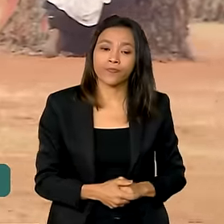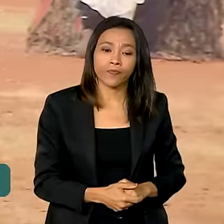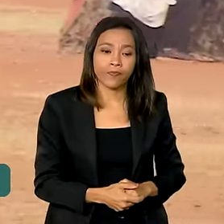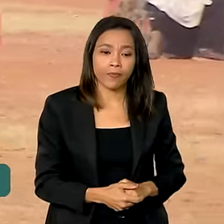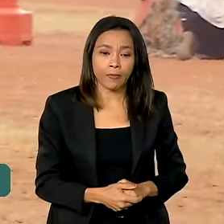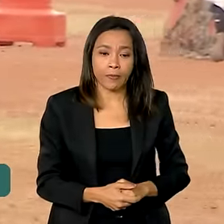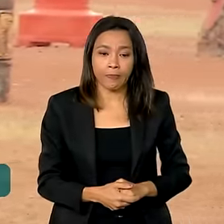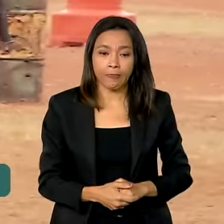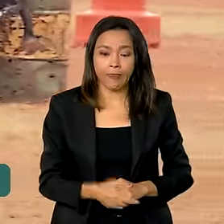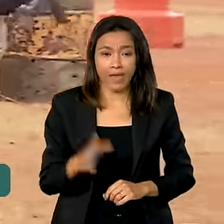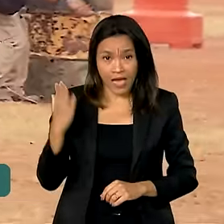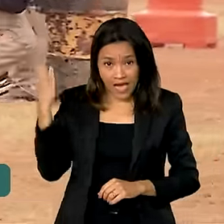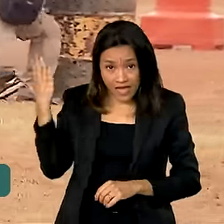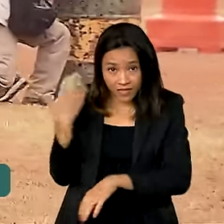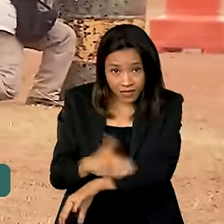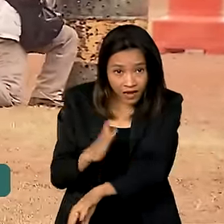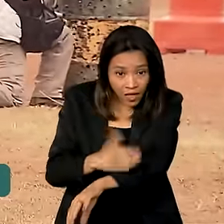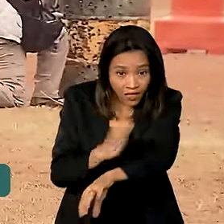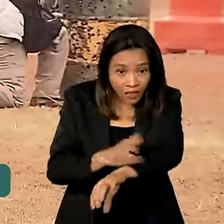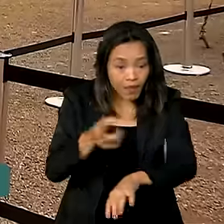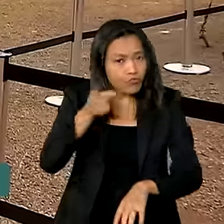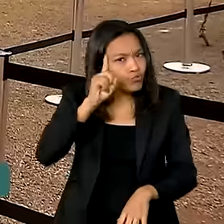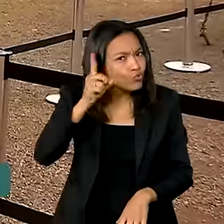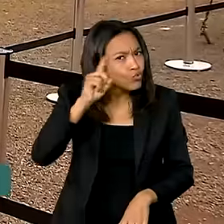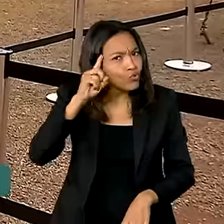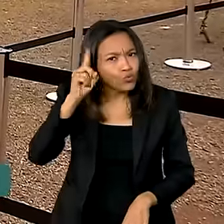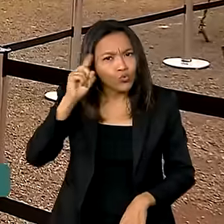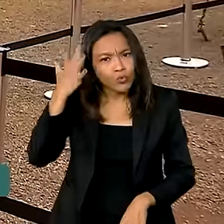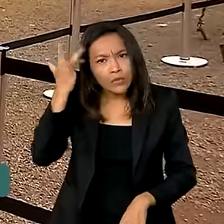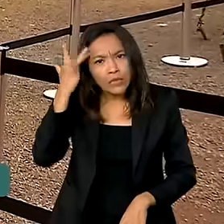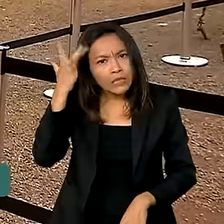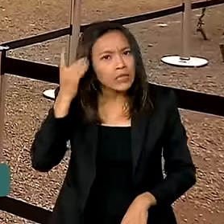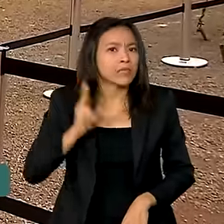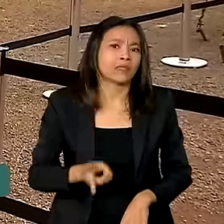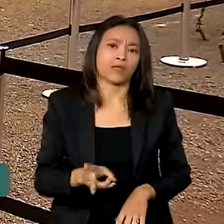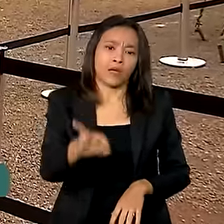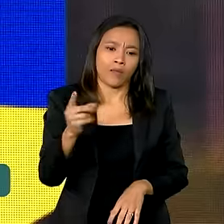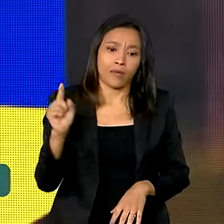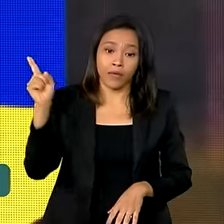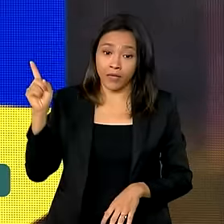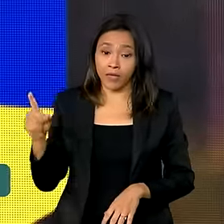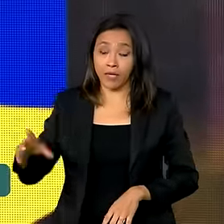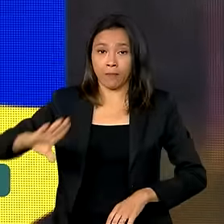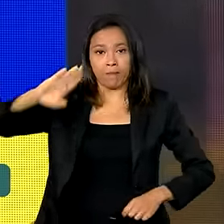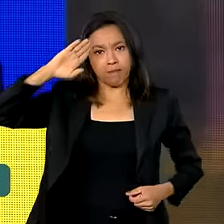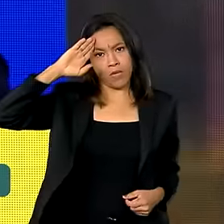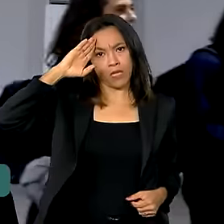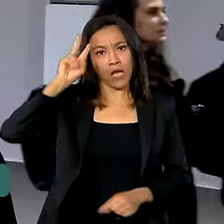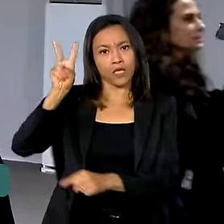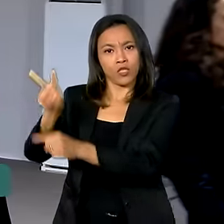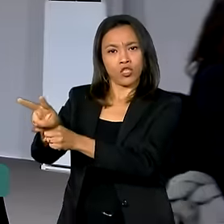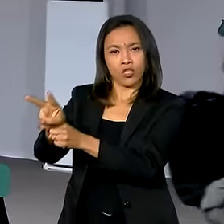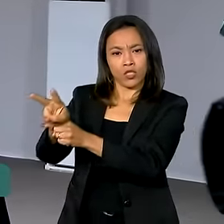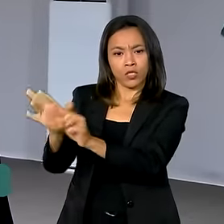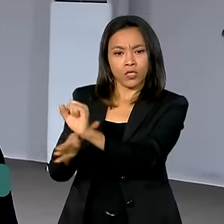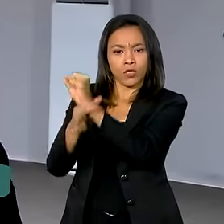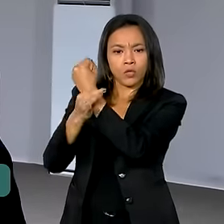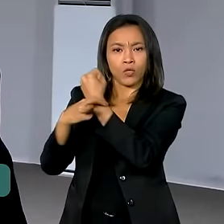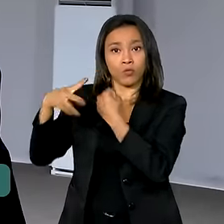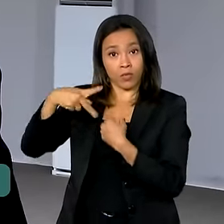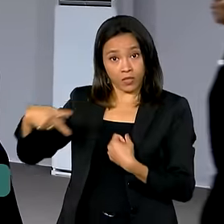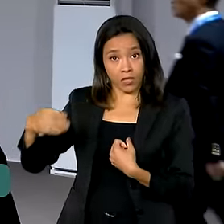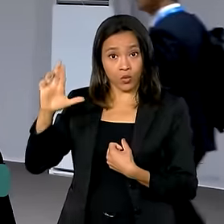O treinamento é constante. Militares que fazem a segurança do presidente Lula e do vice